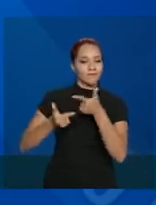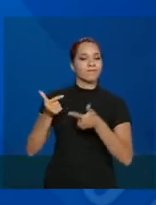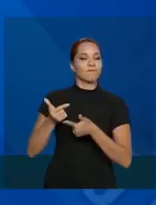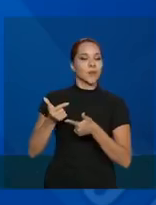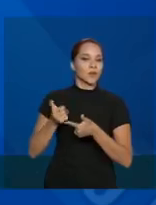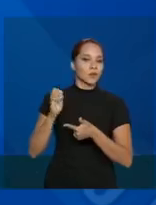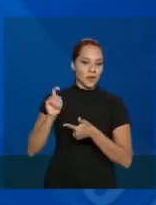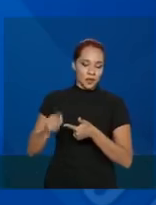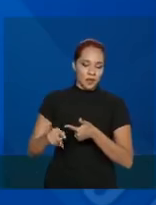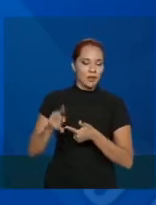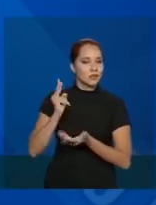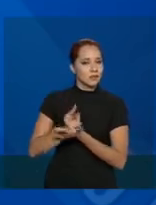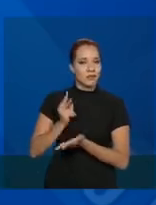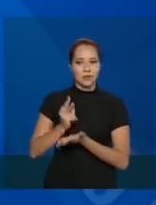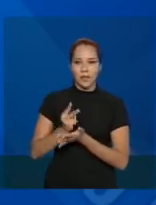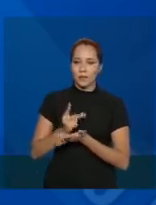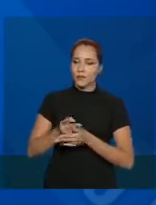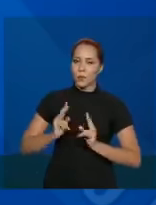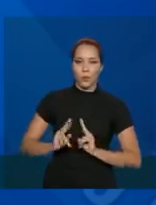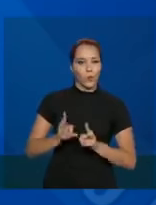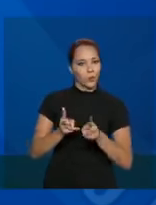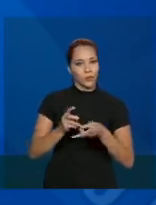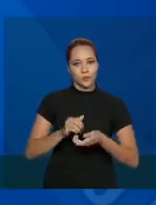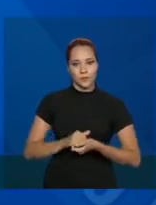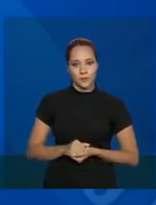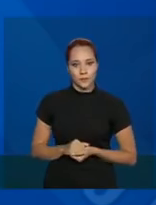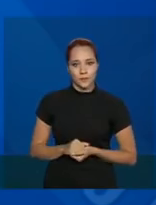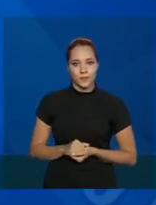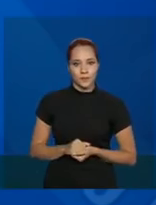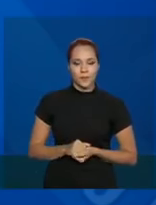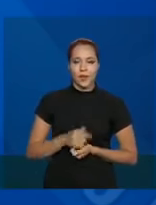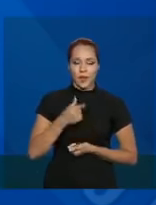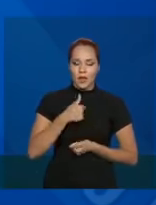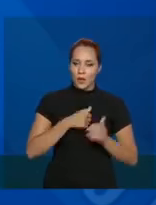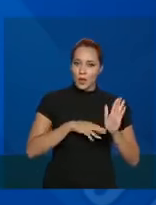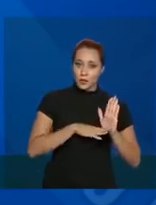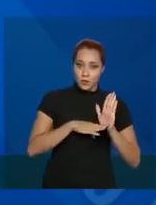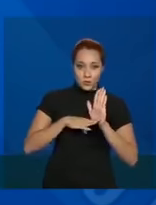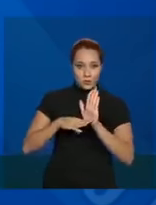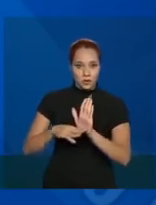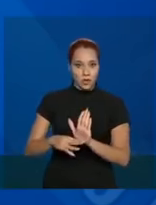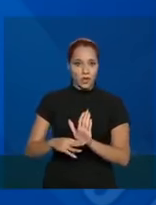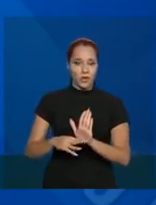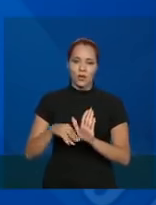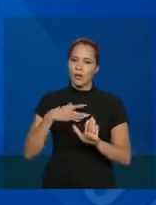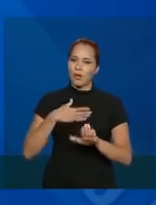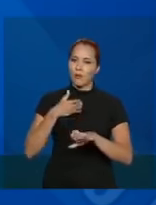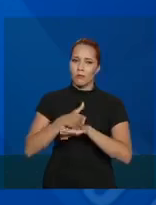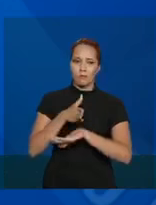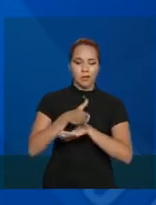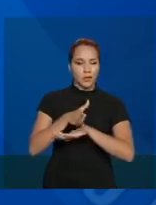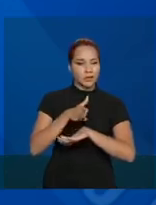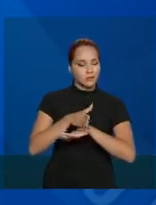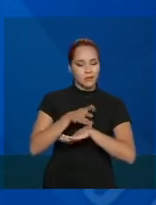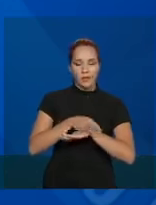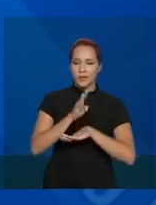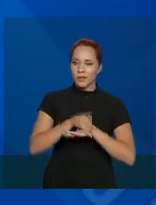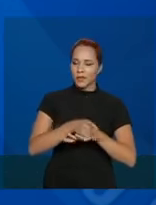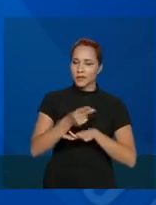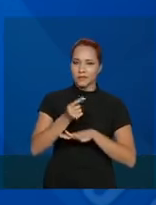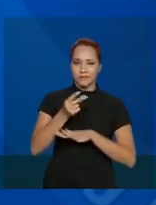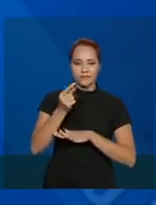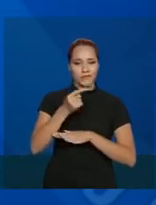ser e será sempre continuado. Eu ajudei, eu participei desde a época,